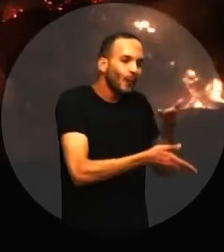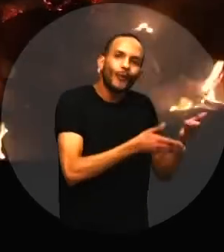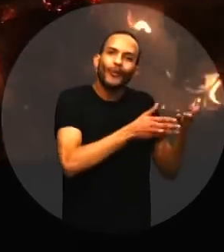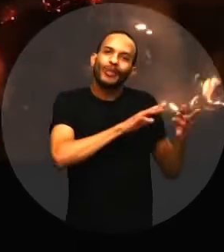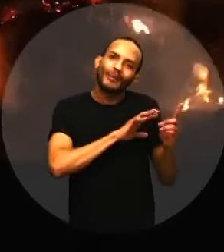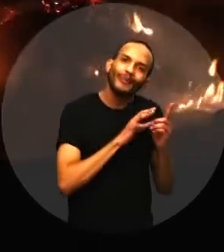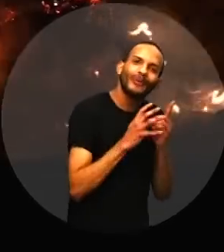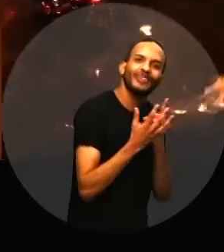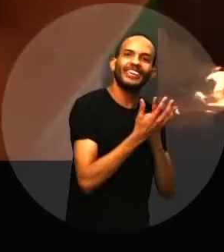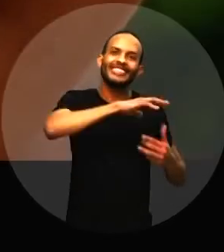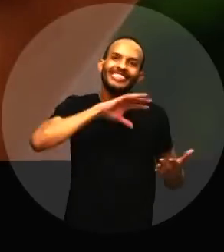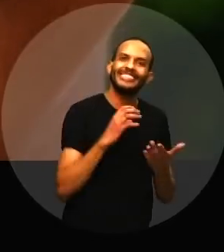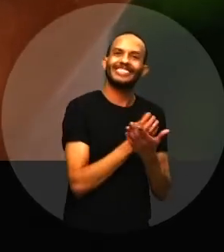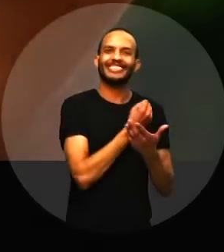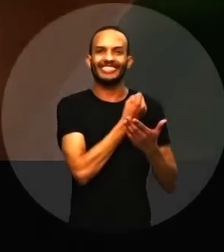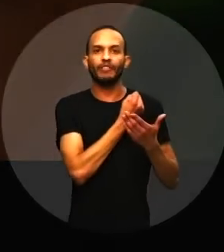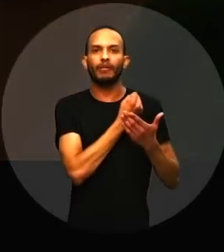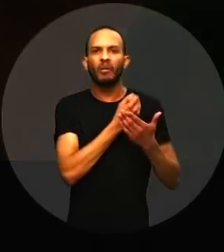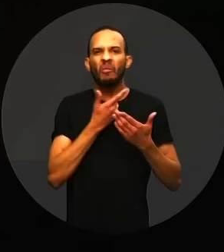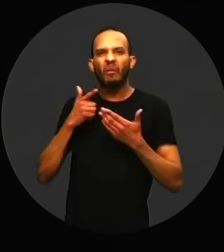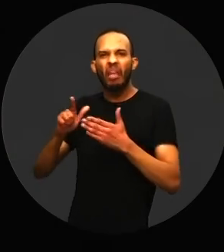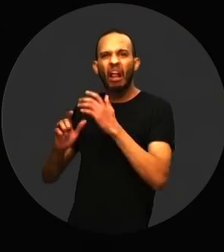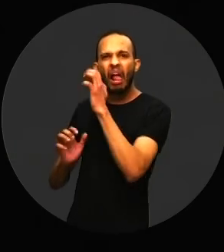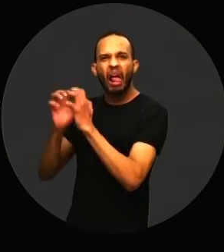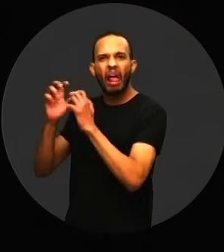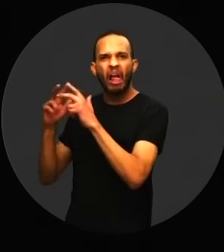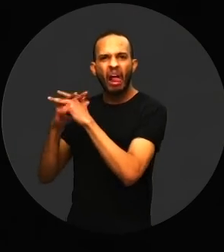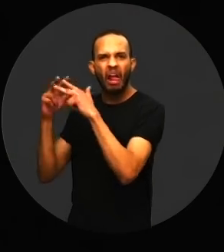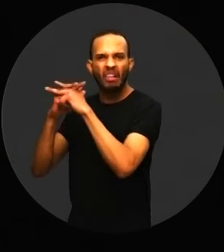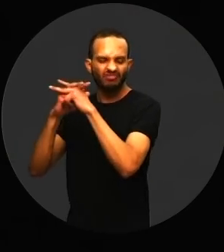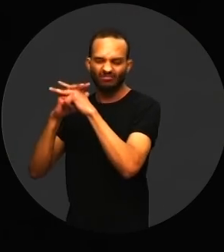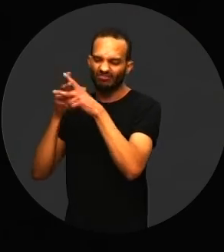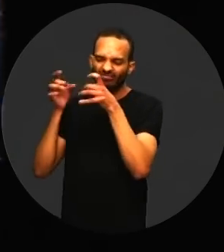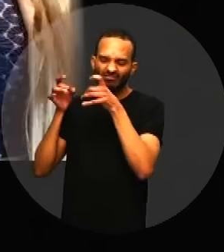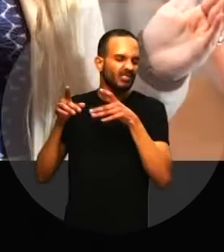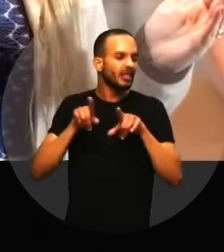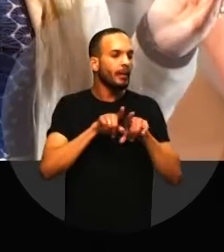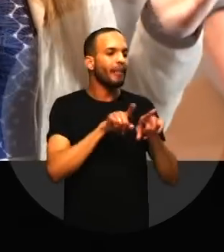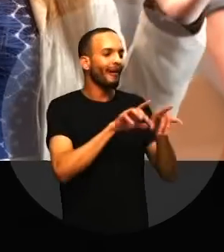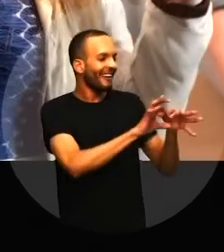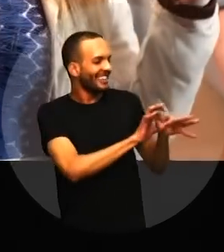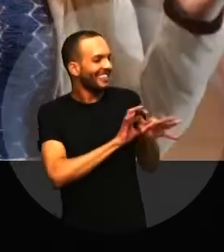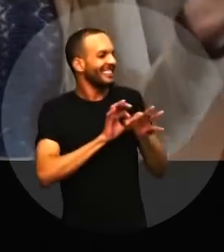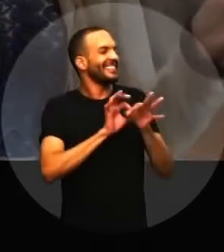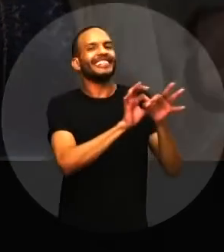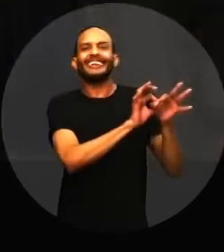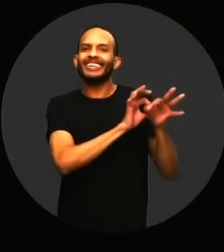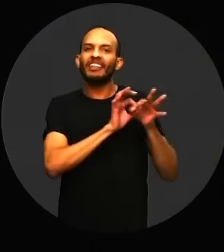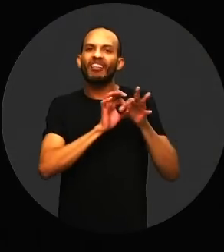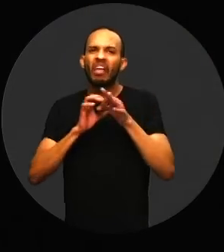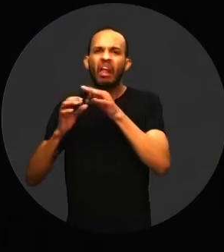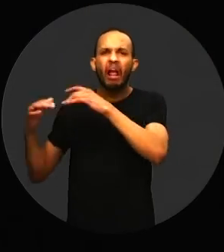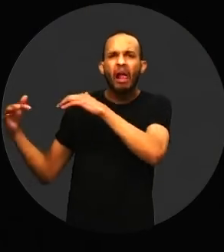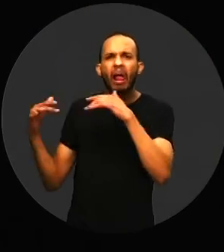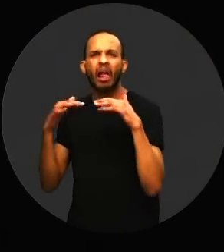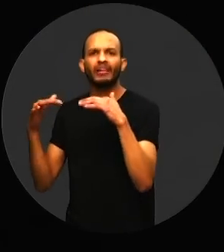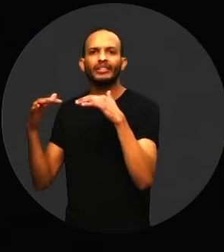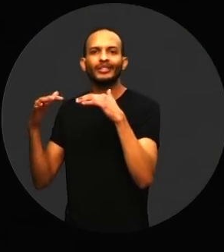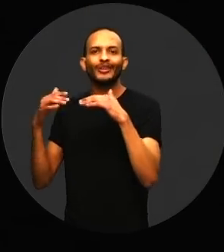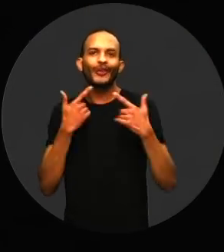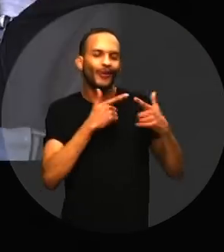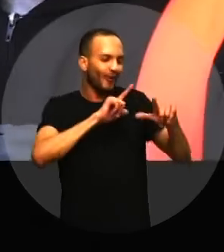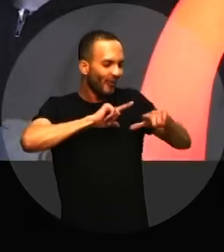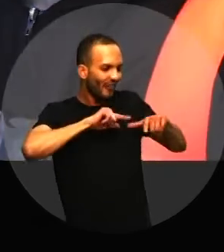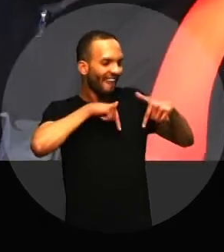que cuida, protege e salva. O da discórdia e o da união. O que quer guerra